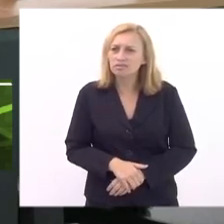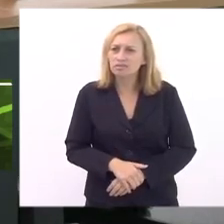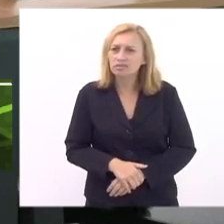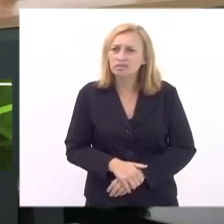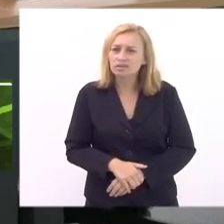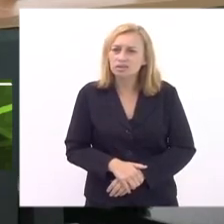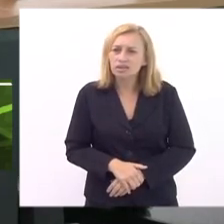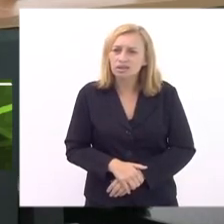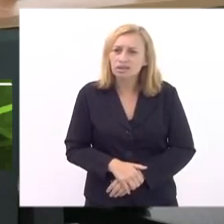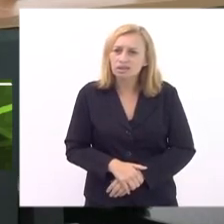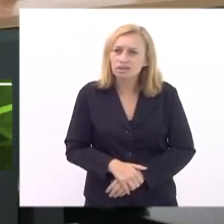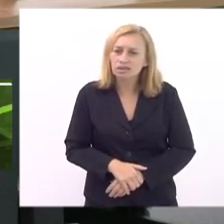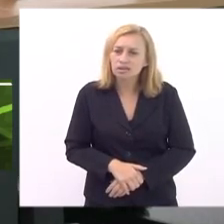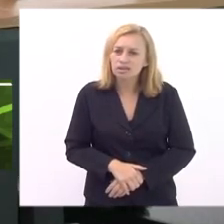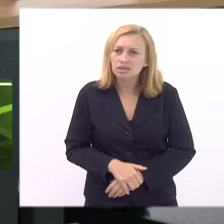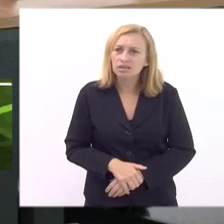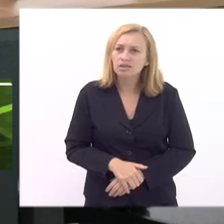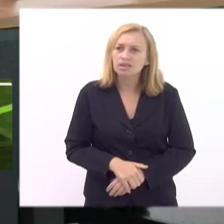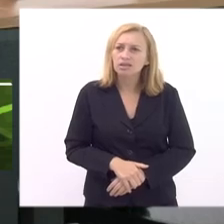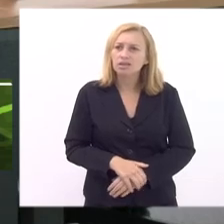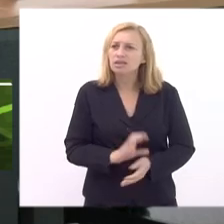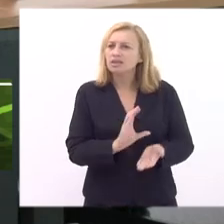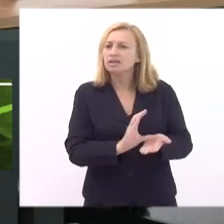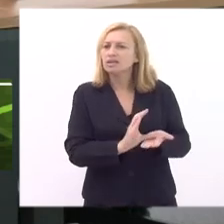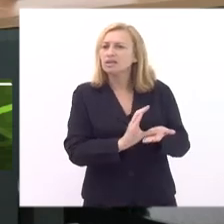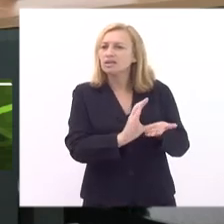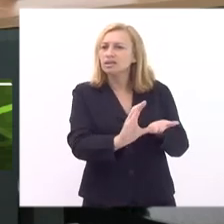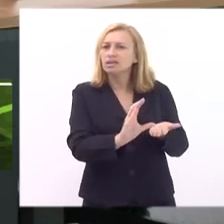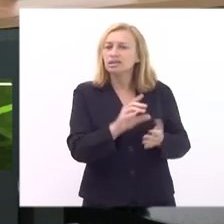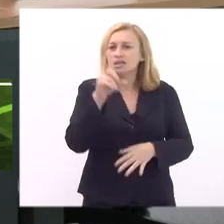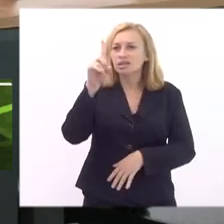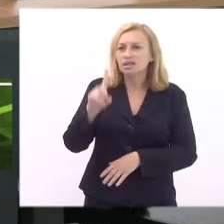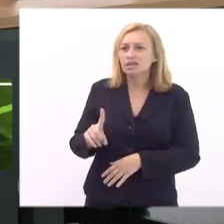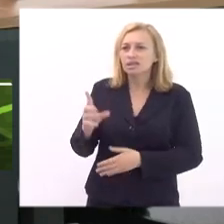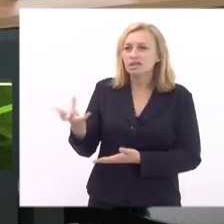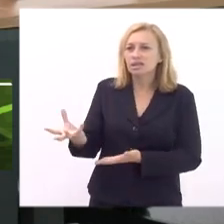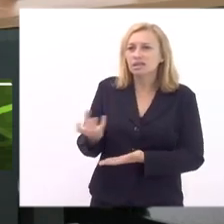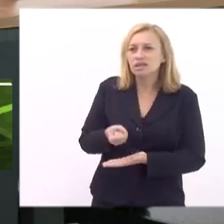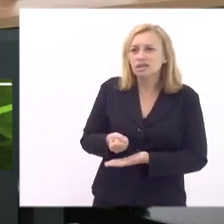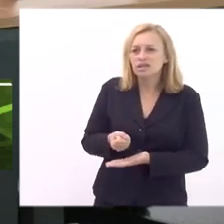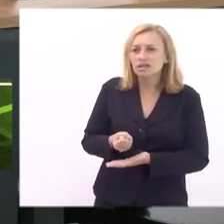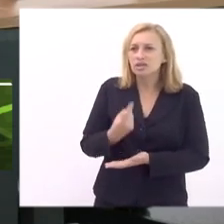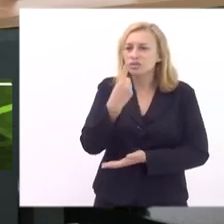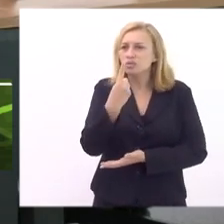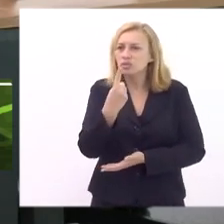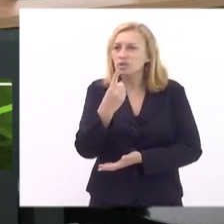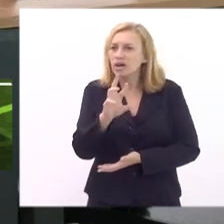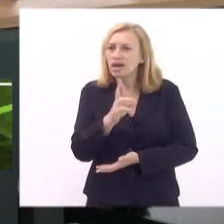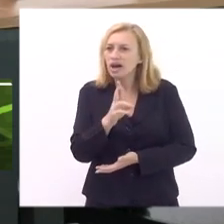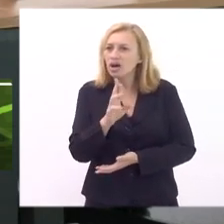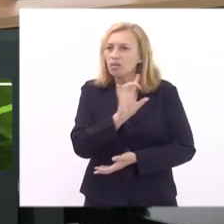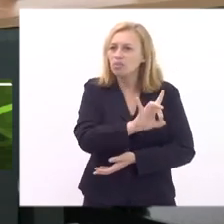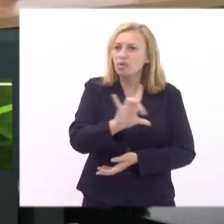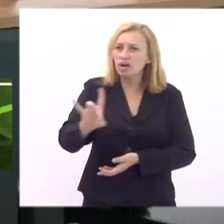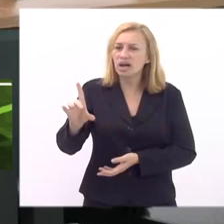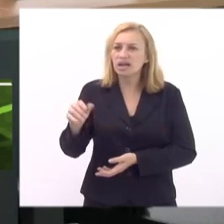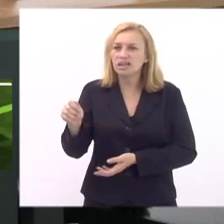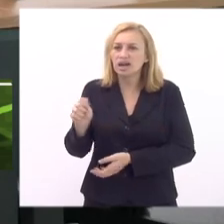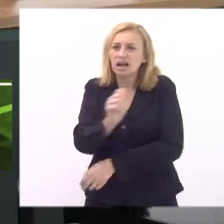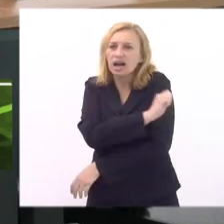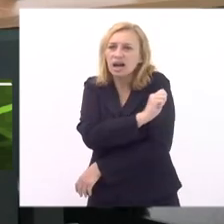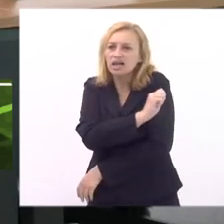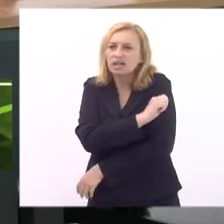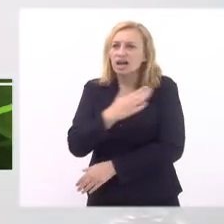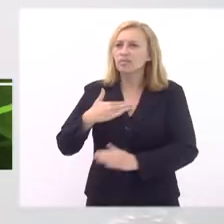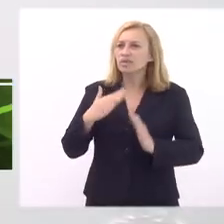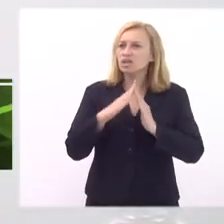sobre a renda escolar a diretora está recebendo no caso um real por aluno não é certo vamos supor na minha escola